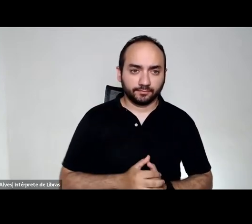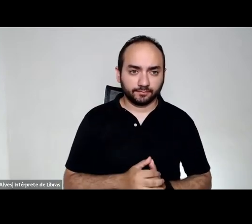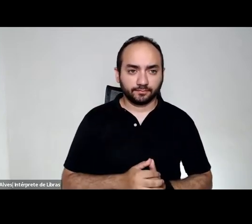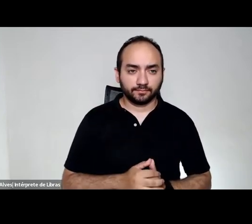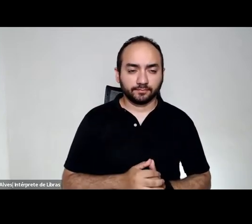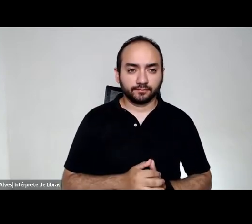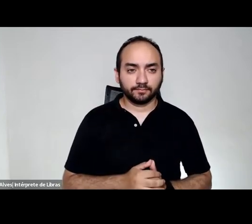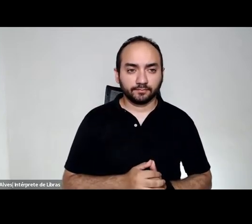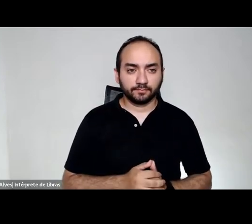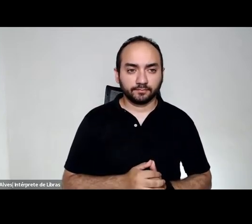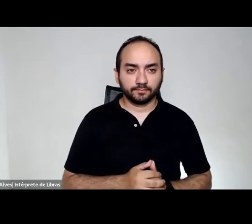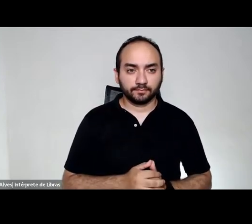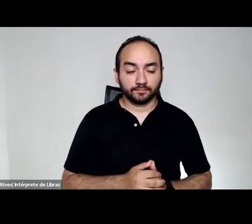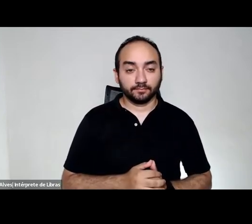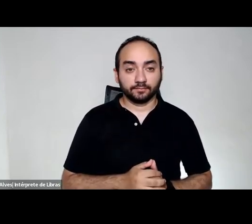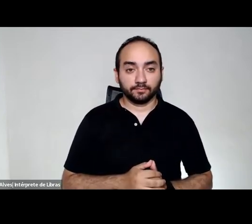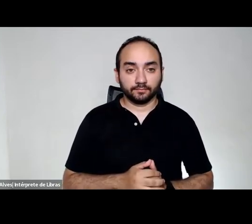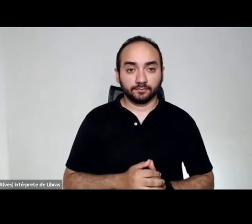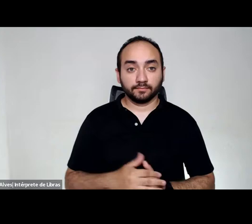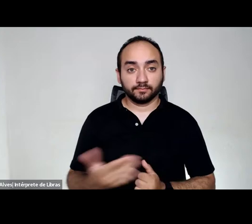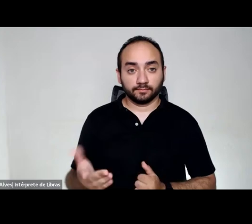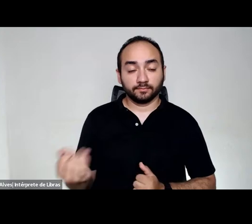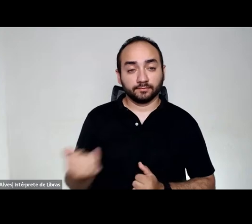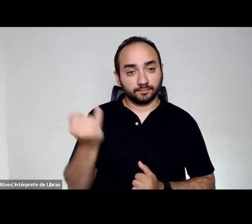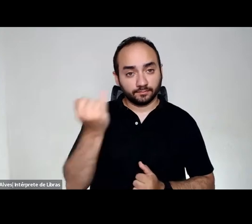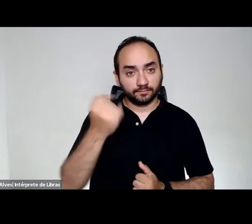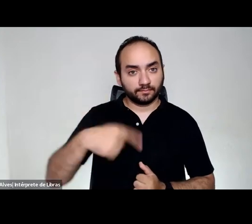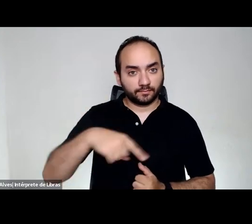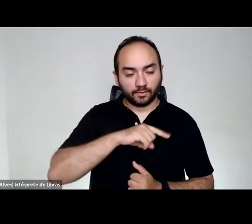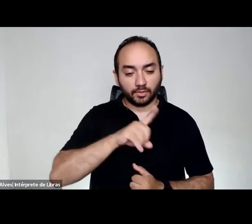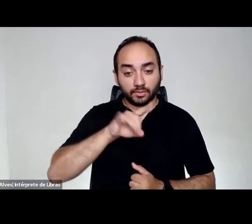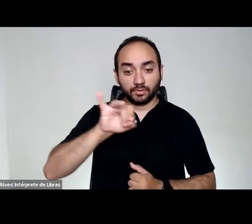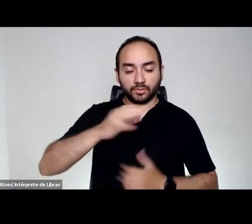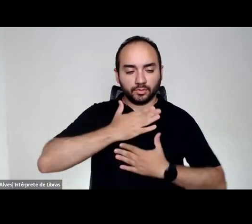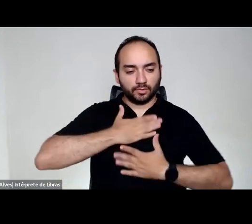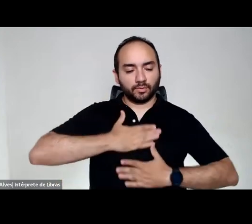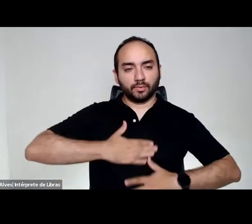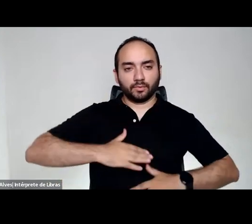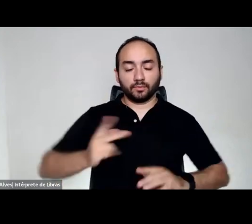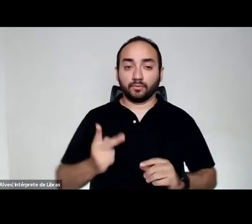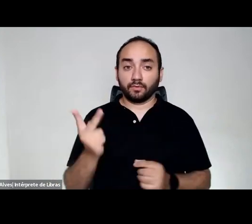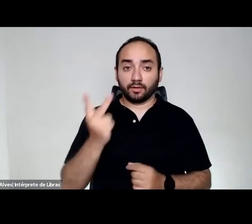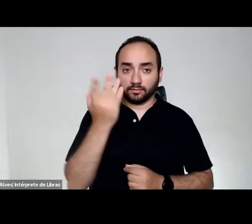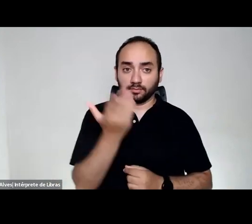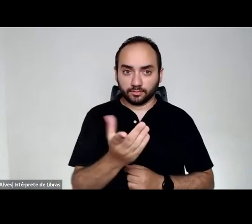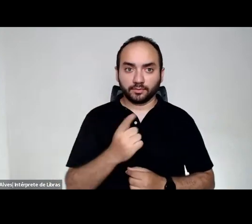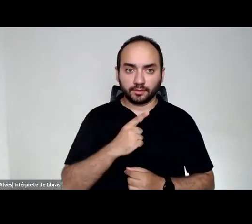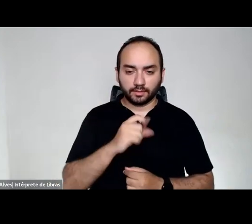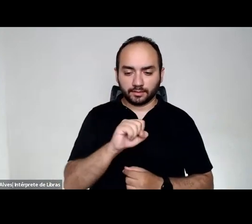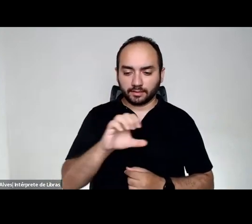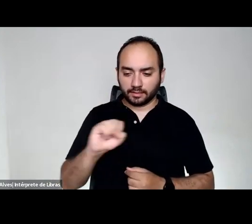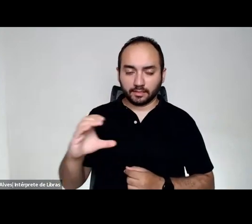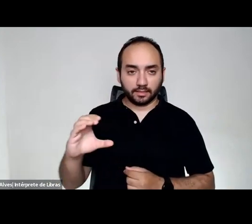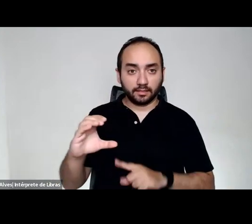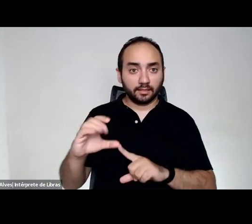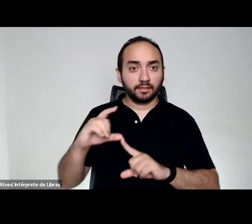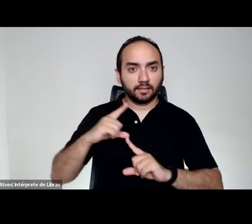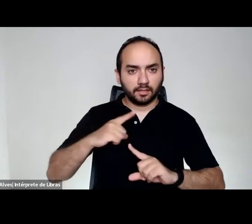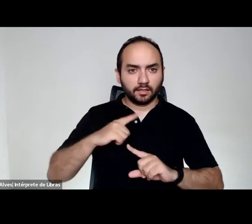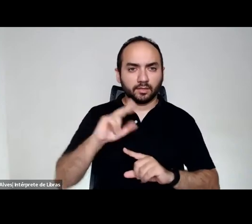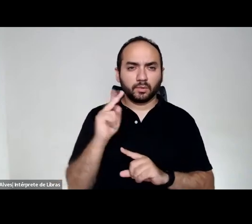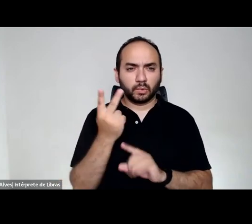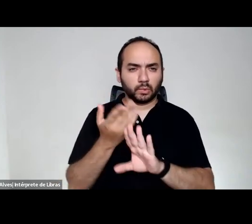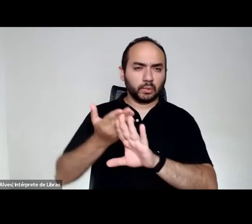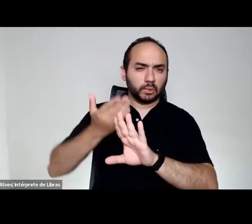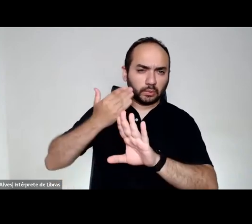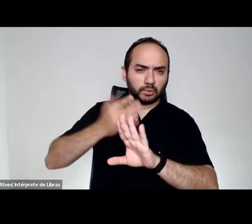obrigam. Então, é importante a gente ter esse dia, a gente valoriza muito enquanto Sesc. O Sesc tem um histórico de valorização